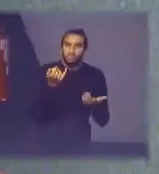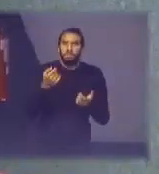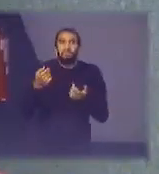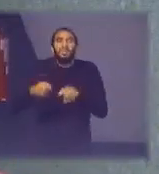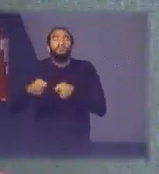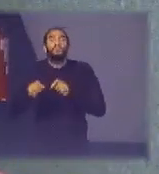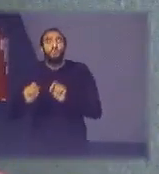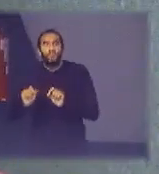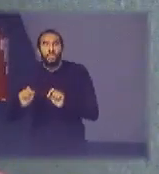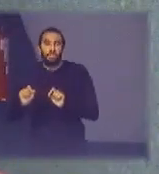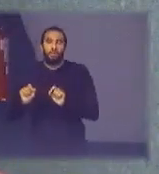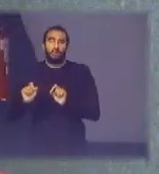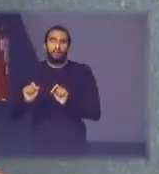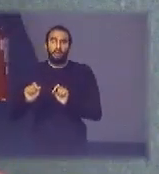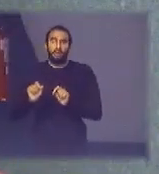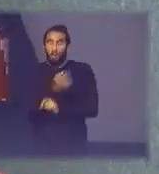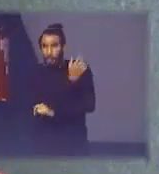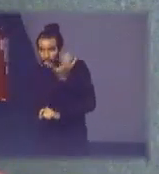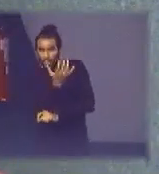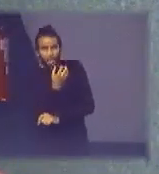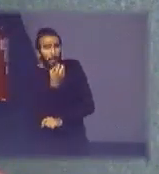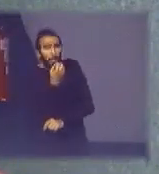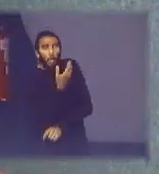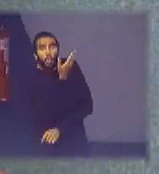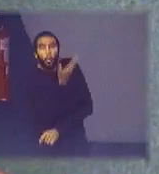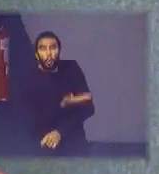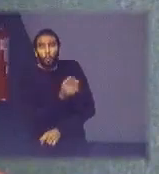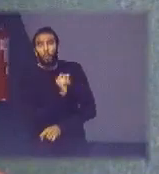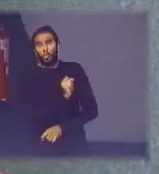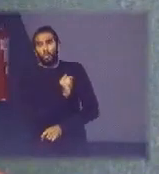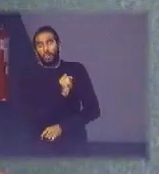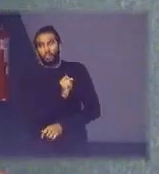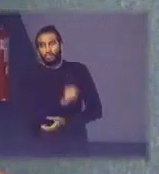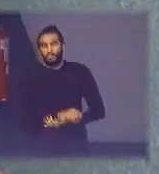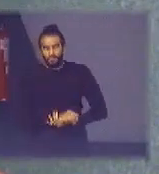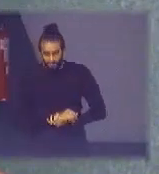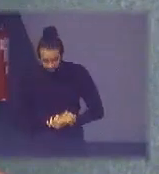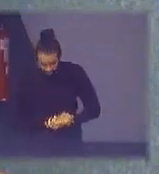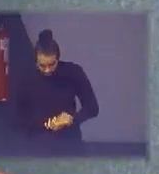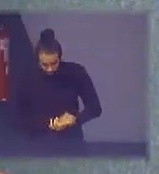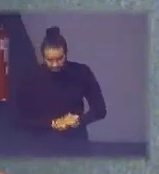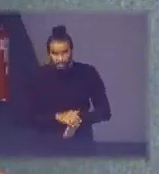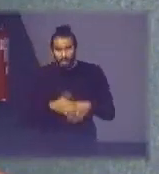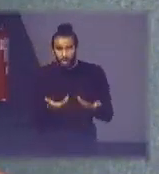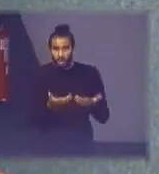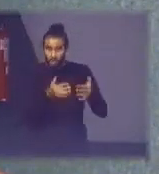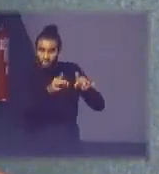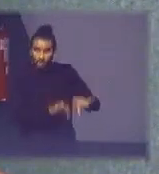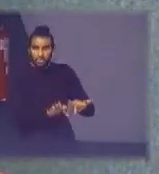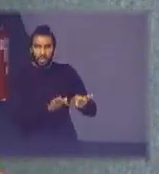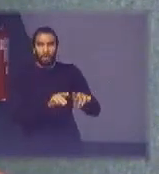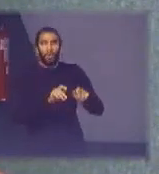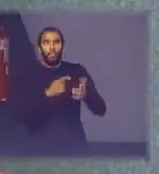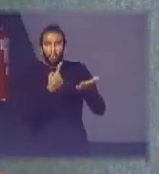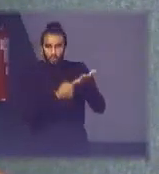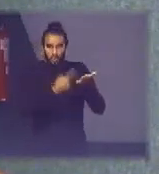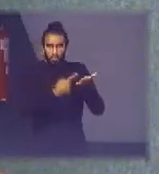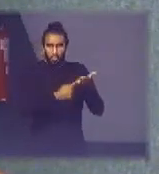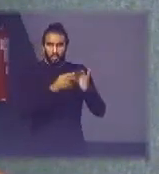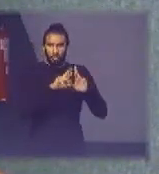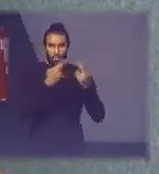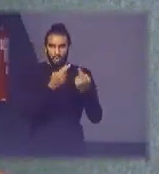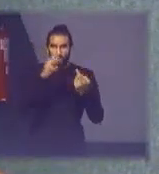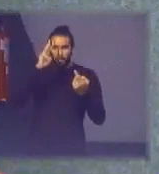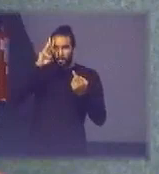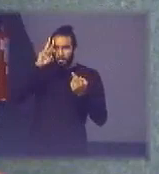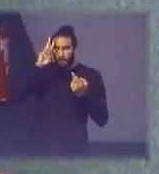é para o bem do meio ambiente então ao final desse pedido ele marcou uma reunião para terça-feira que vem